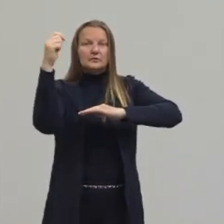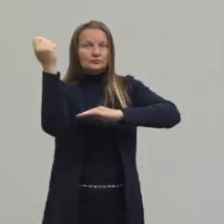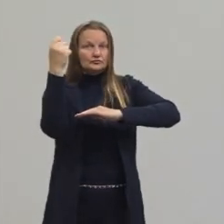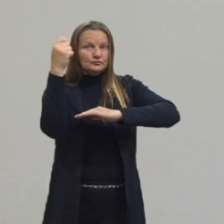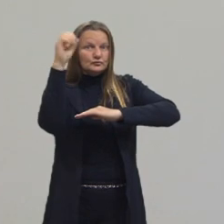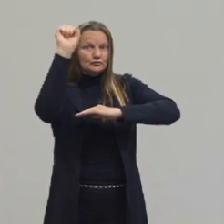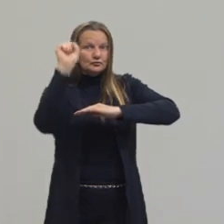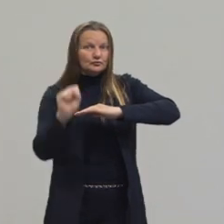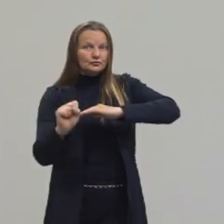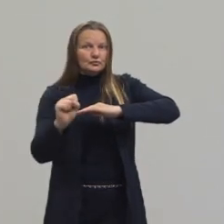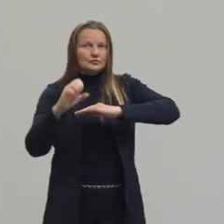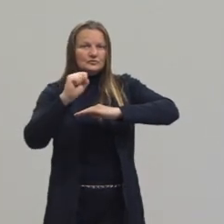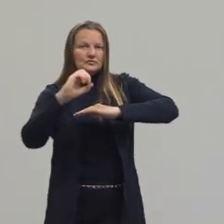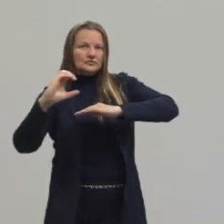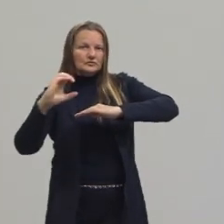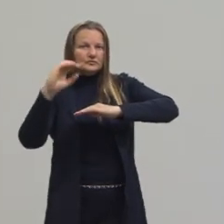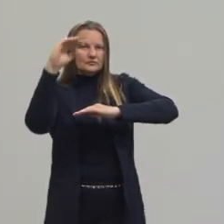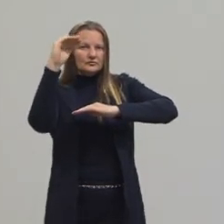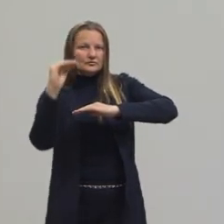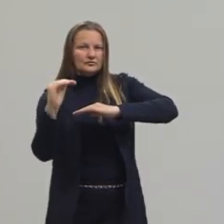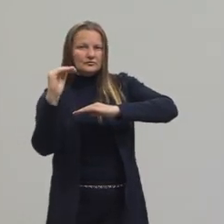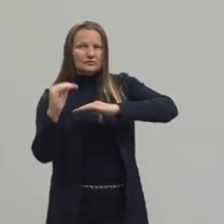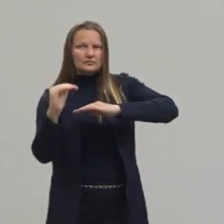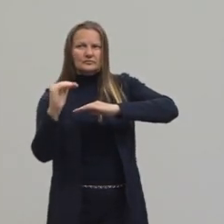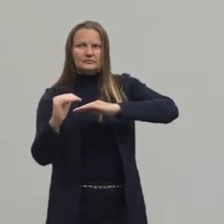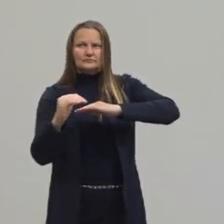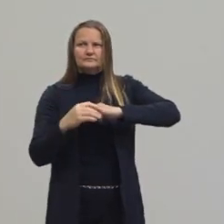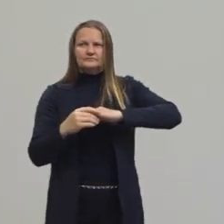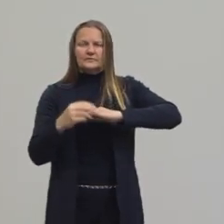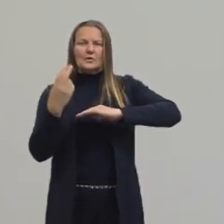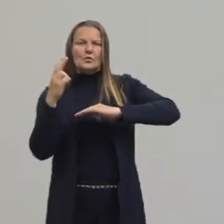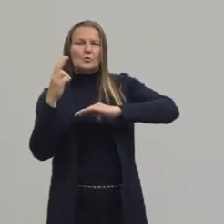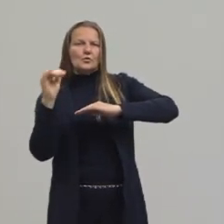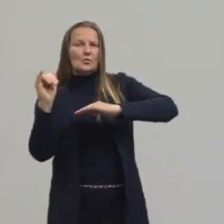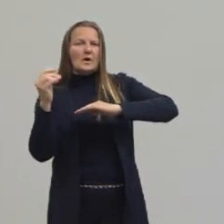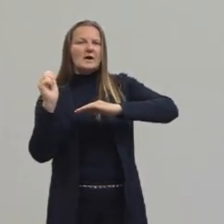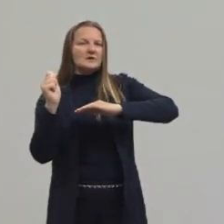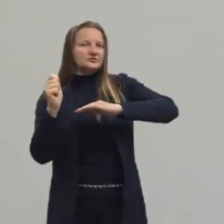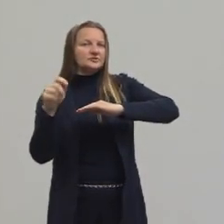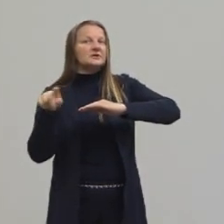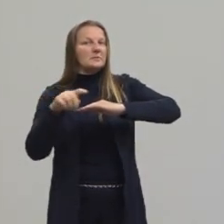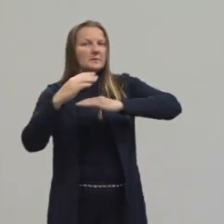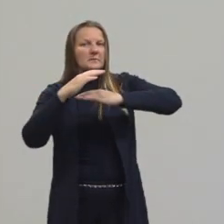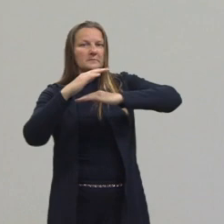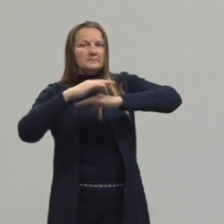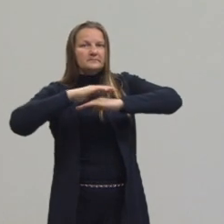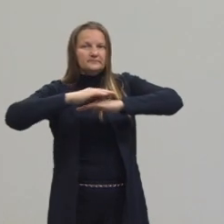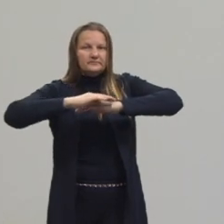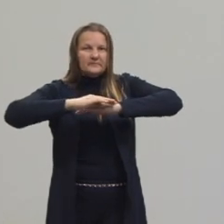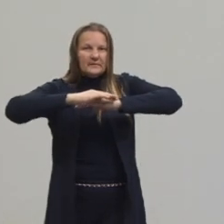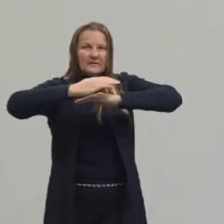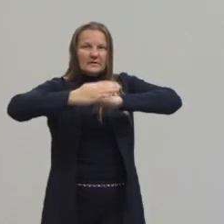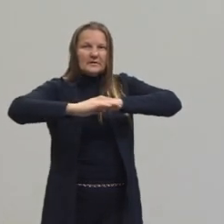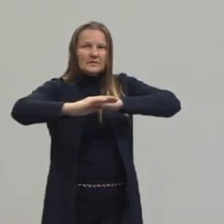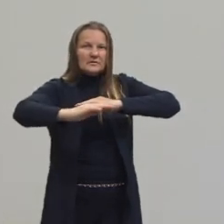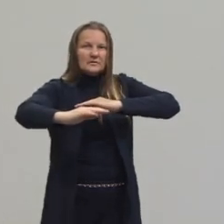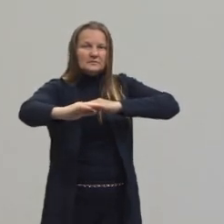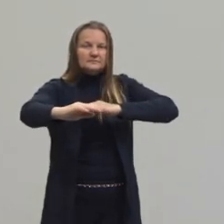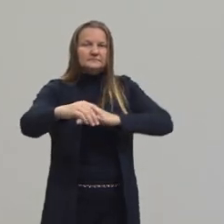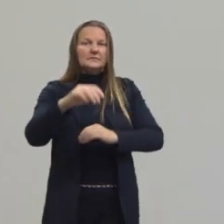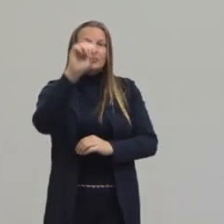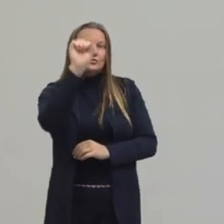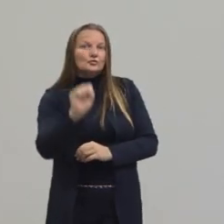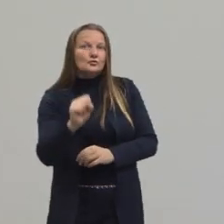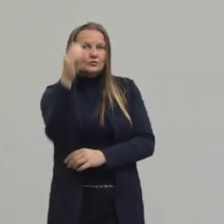também engloba um pouquinho aqui, um pouco, não bastante, né, do Uruguai, Argentina, mas no nosso país, especificamente, então,